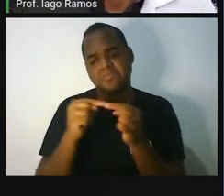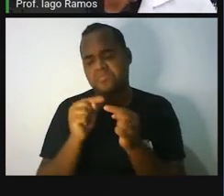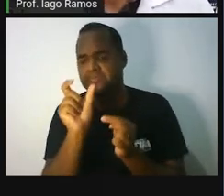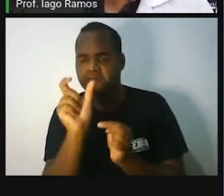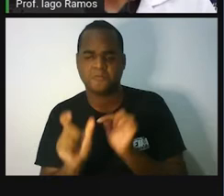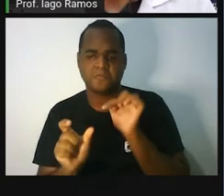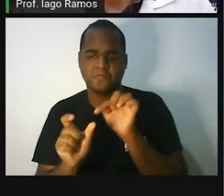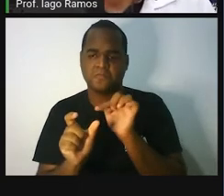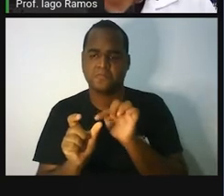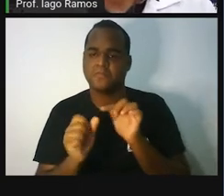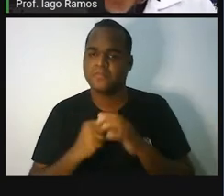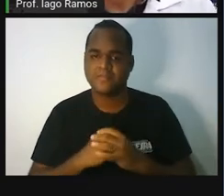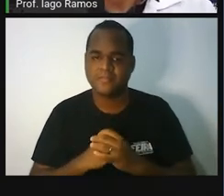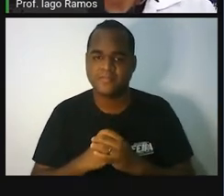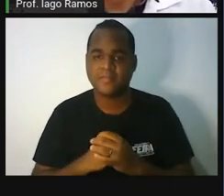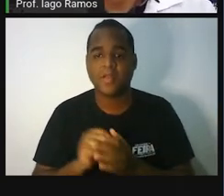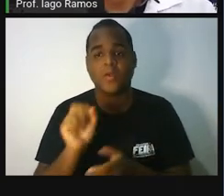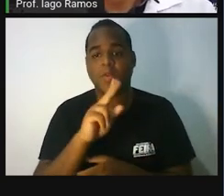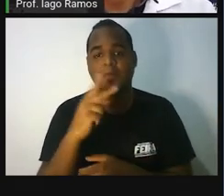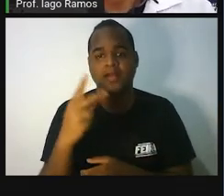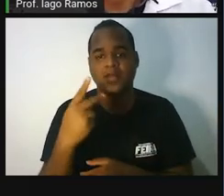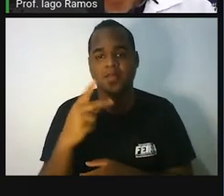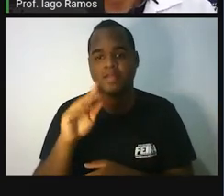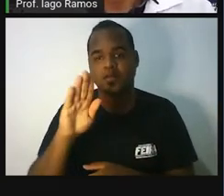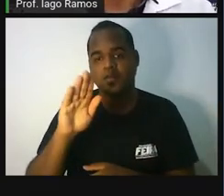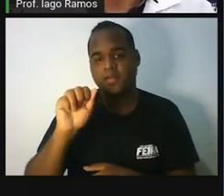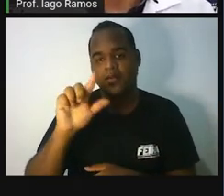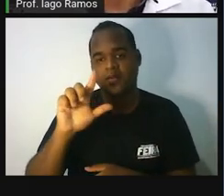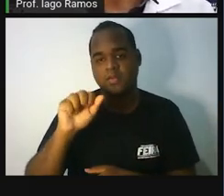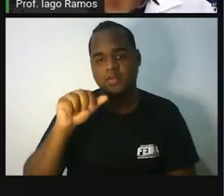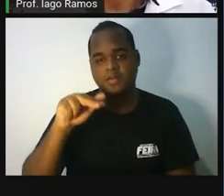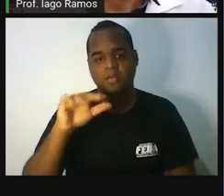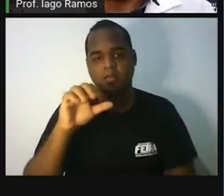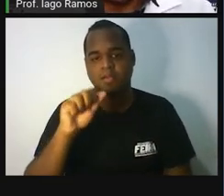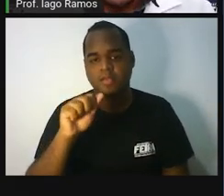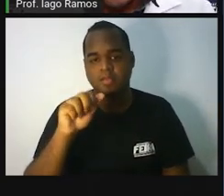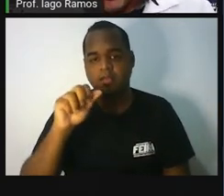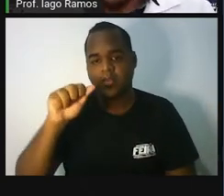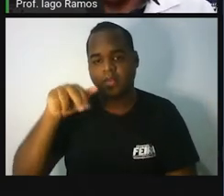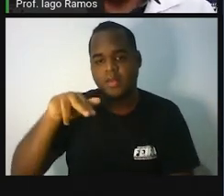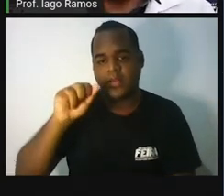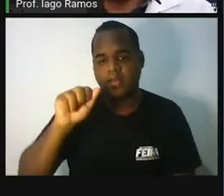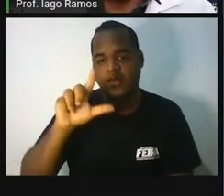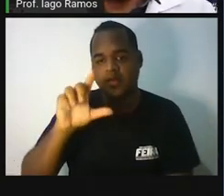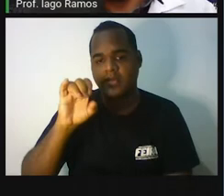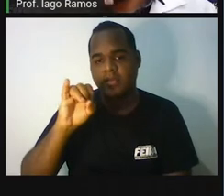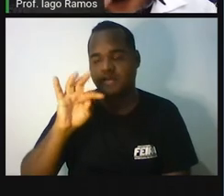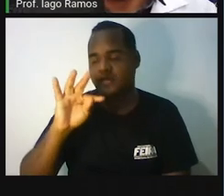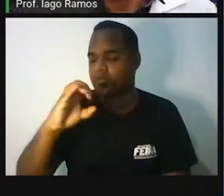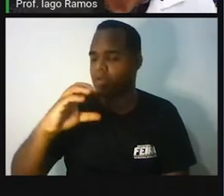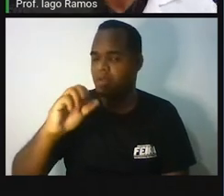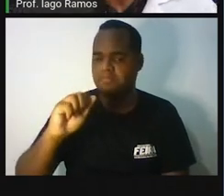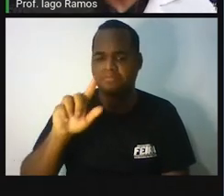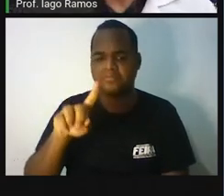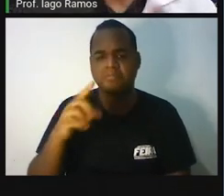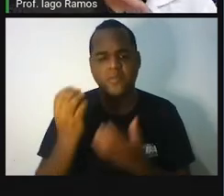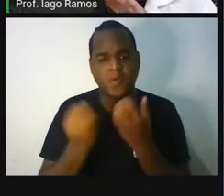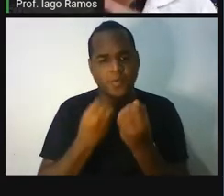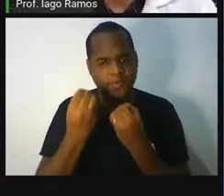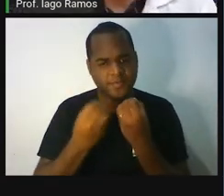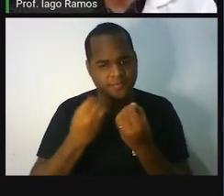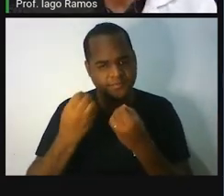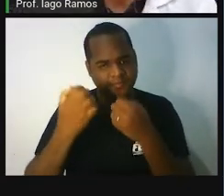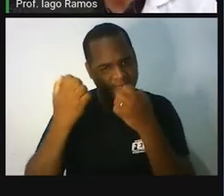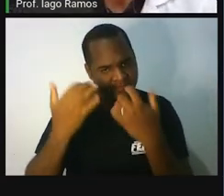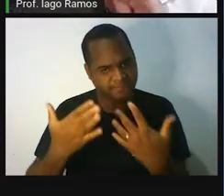né? Na verdade, o nome correto dela é balança analítica. Como é que funciona essa balança, professor? Digamos que